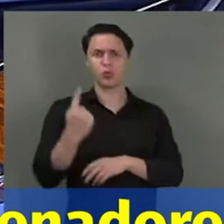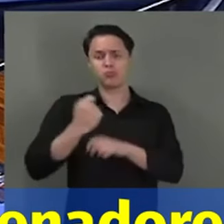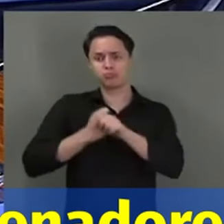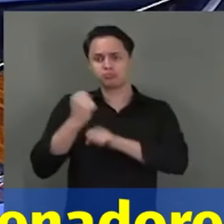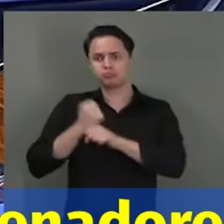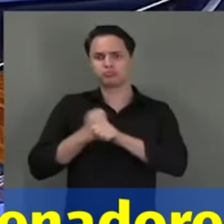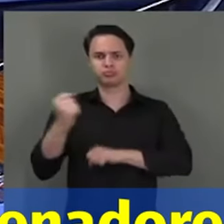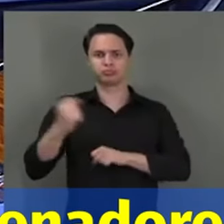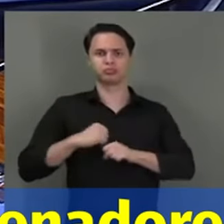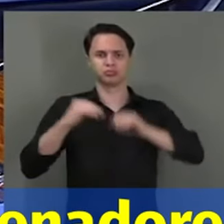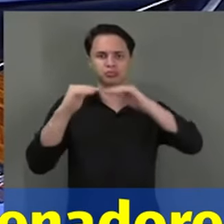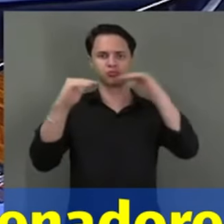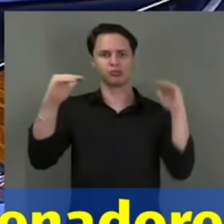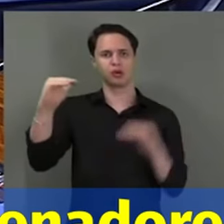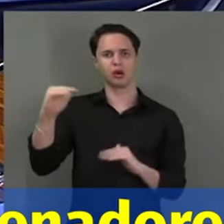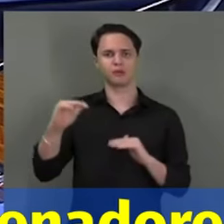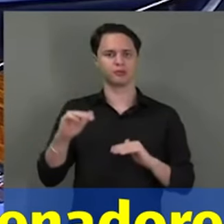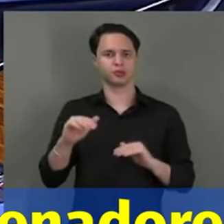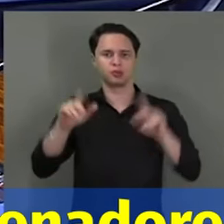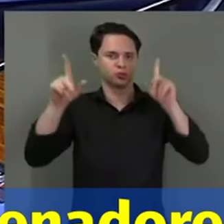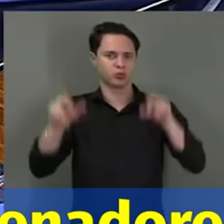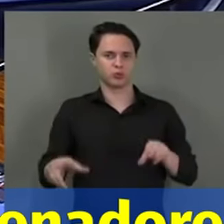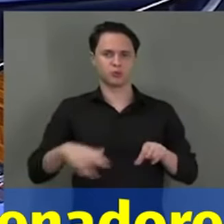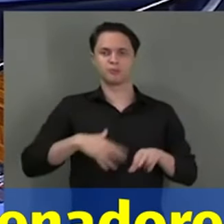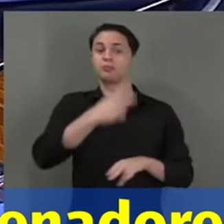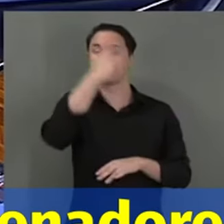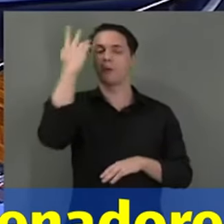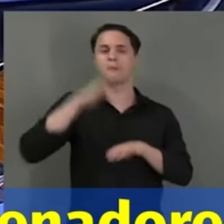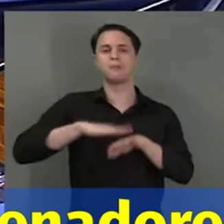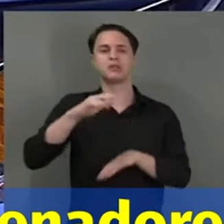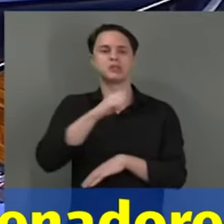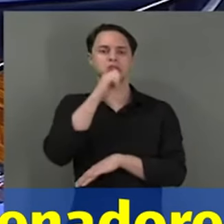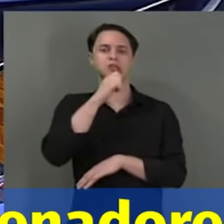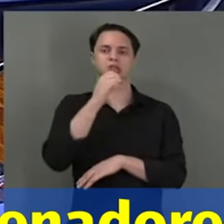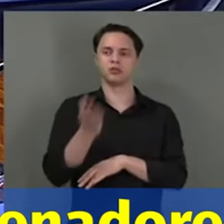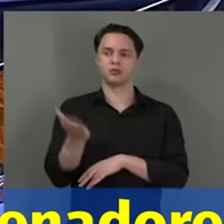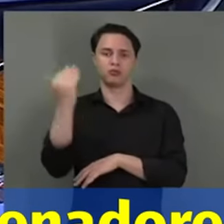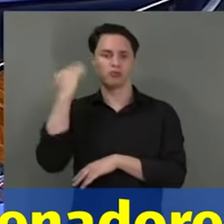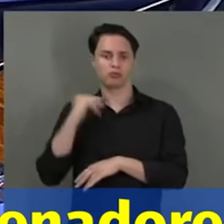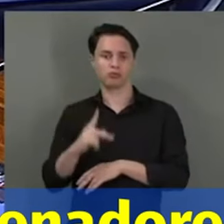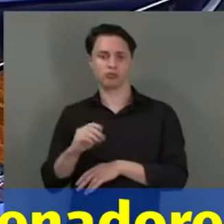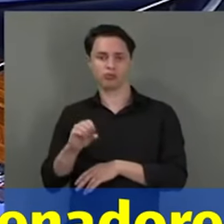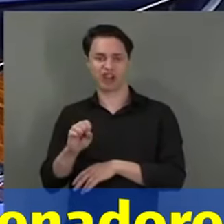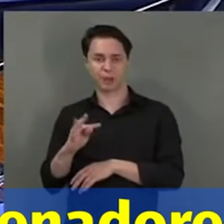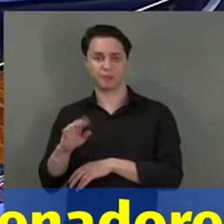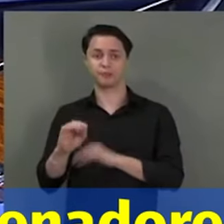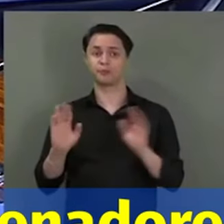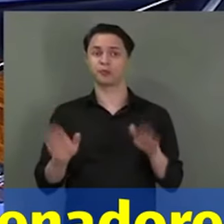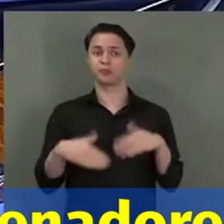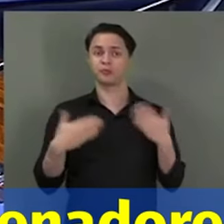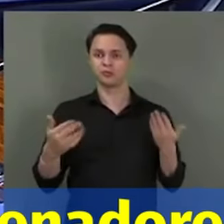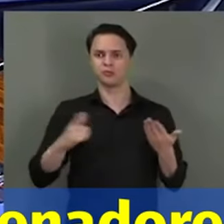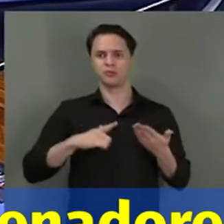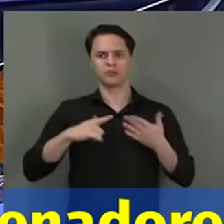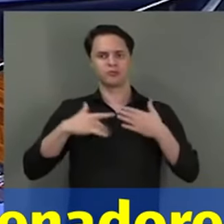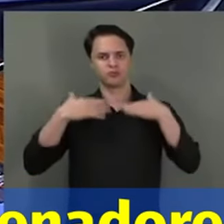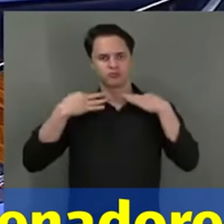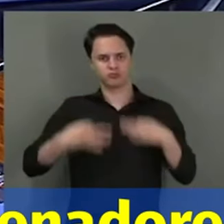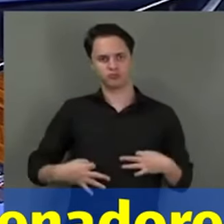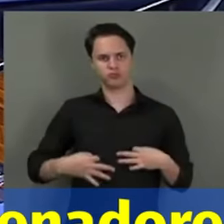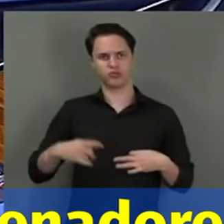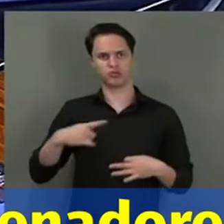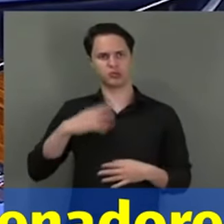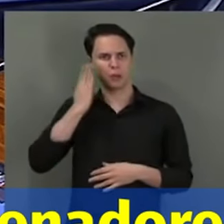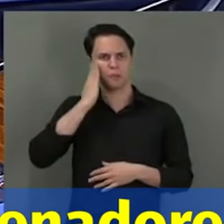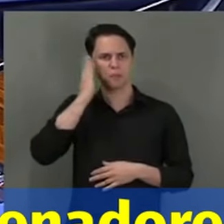fica debaixo daquela autoridade, que é o mais antigo, chamado antiguidade é posto. Então a postura, o